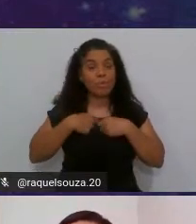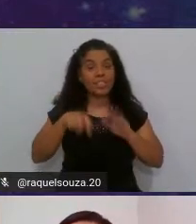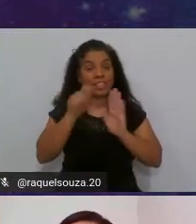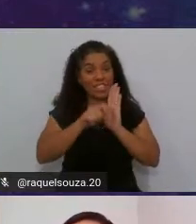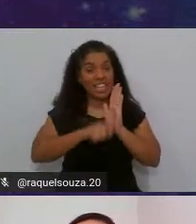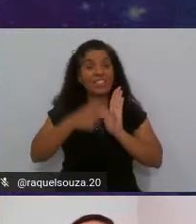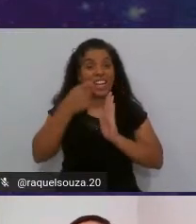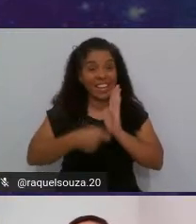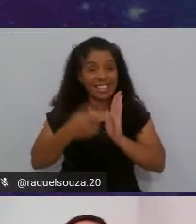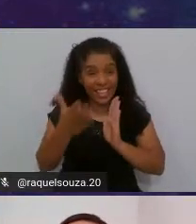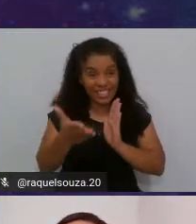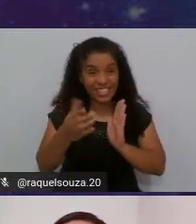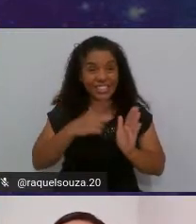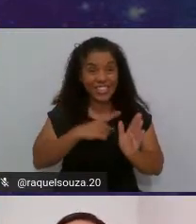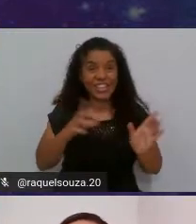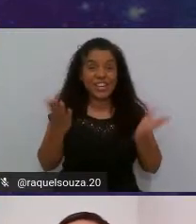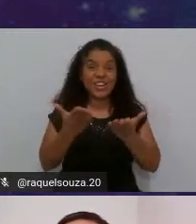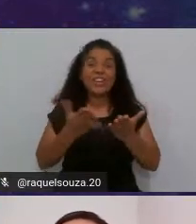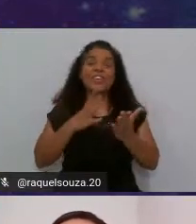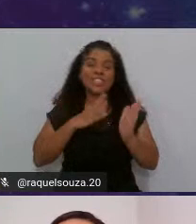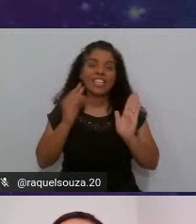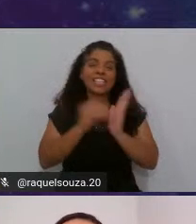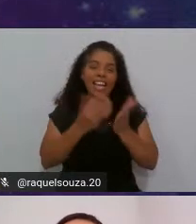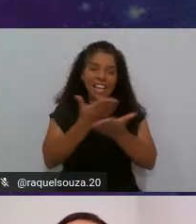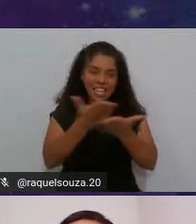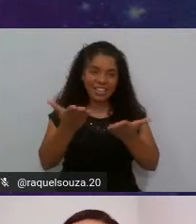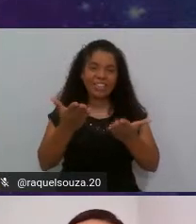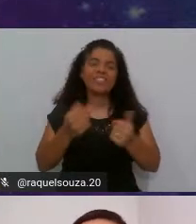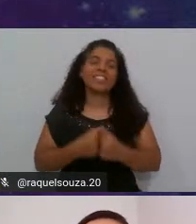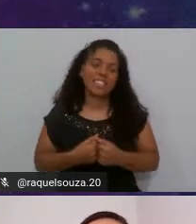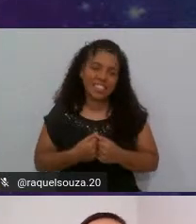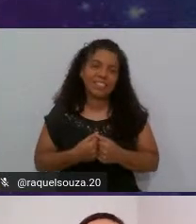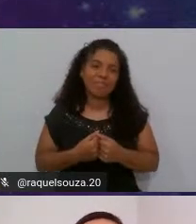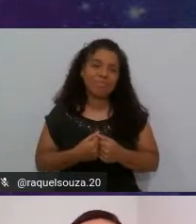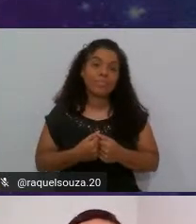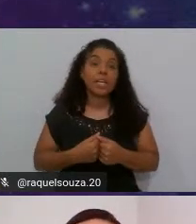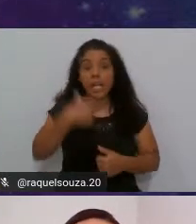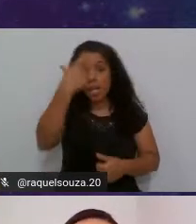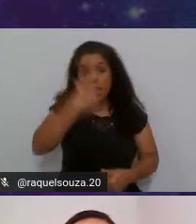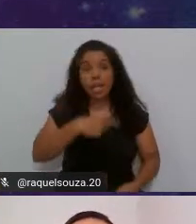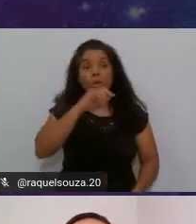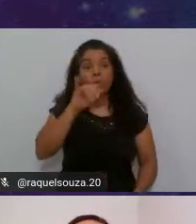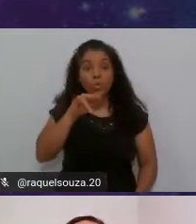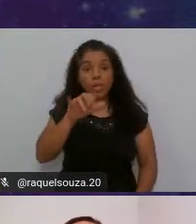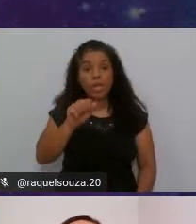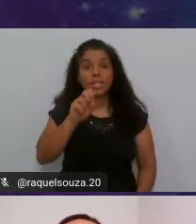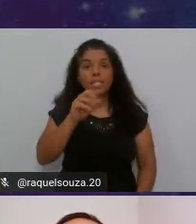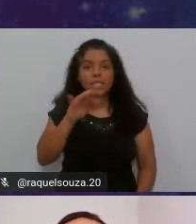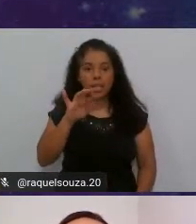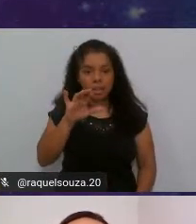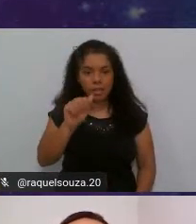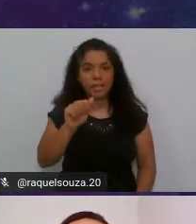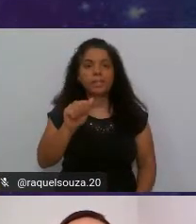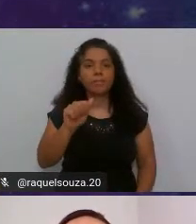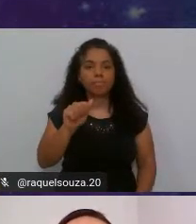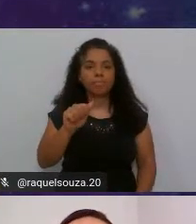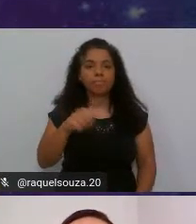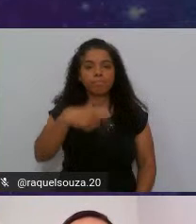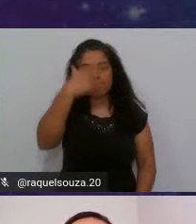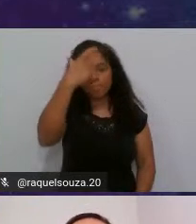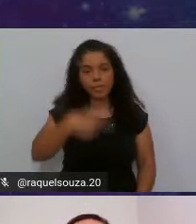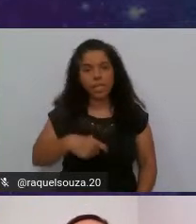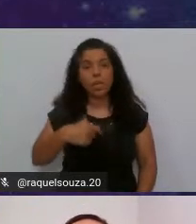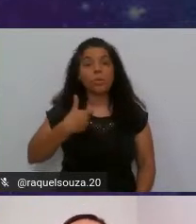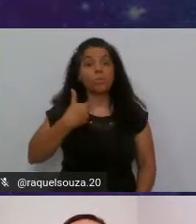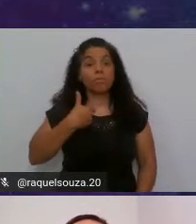artigo e aí ele está hoje pra vocês eu sou Juliana Santana sou tenho